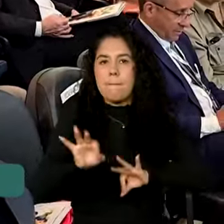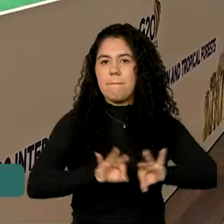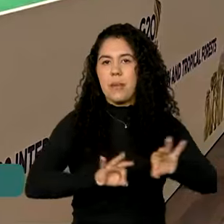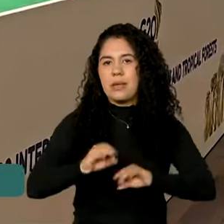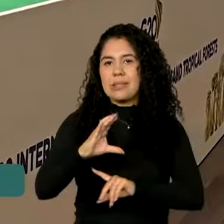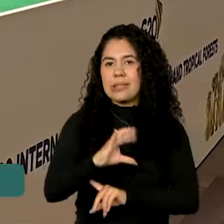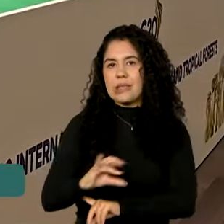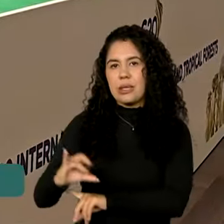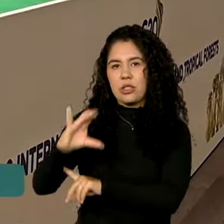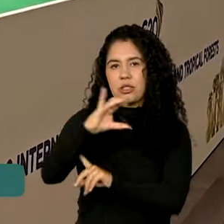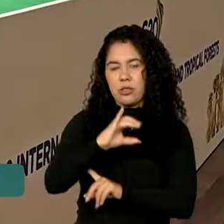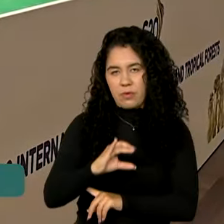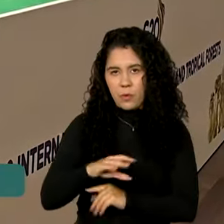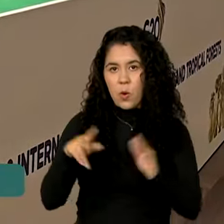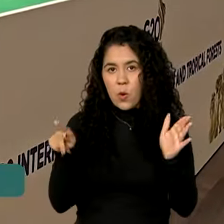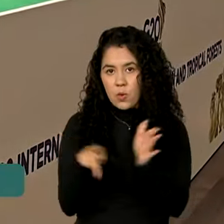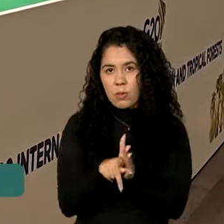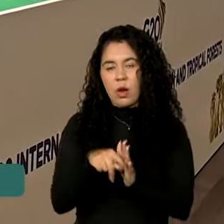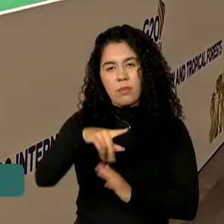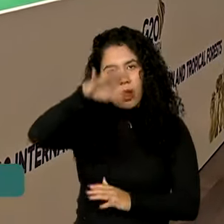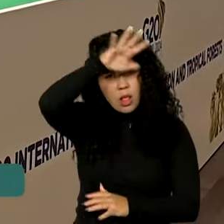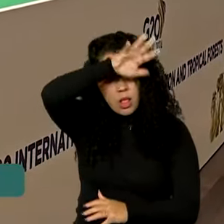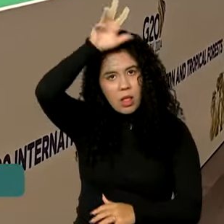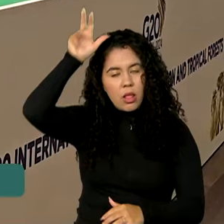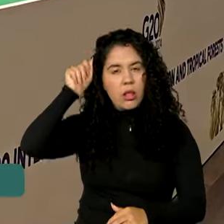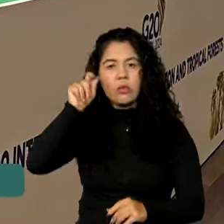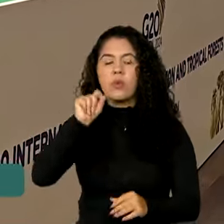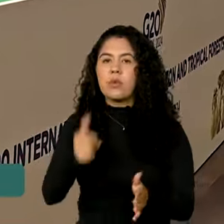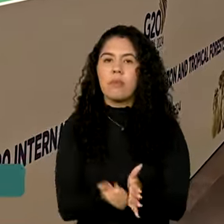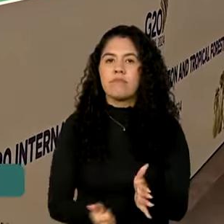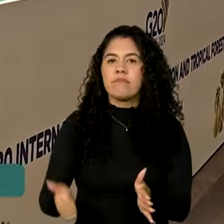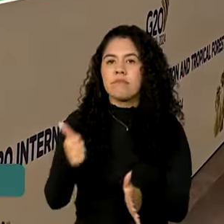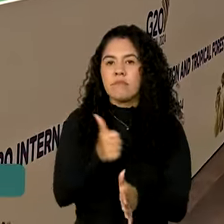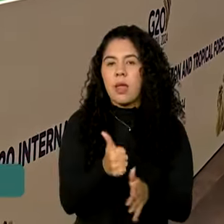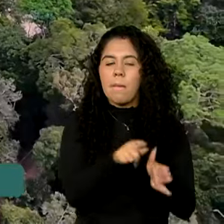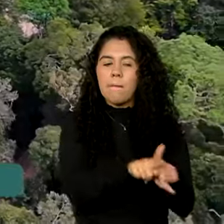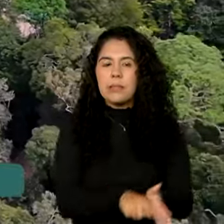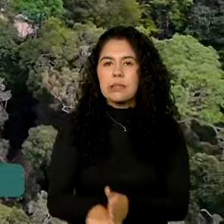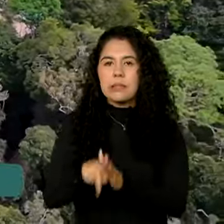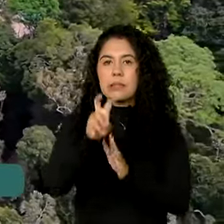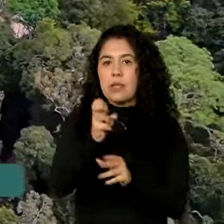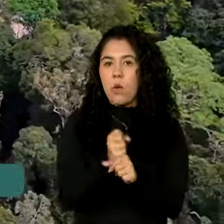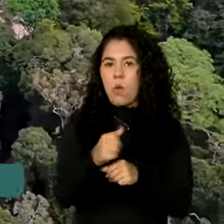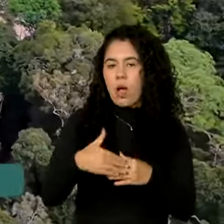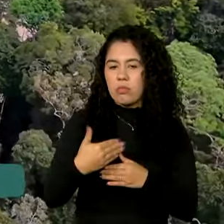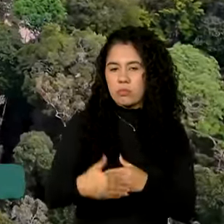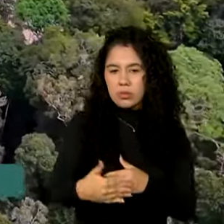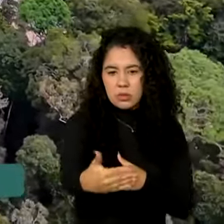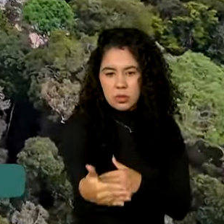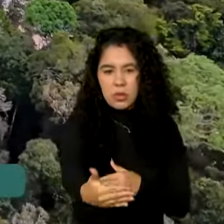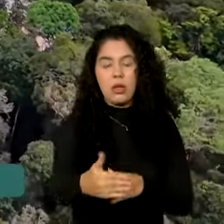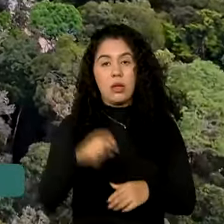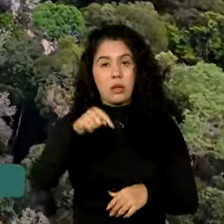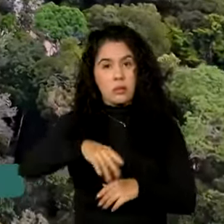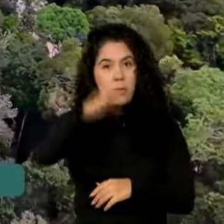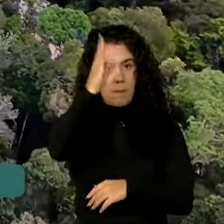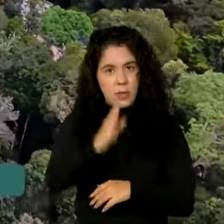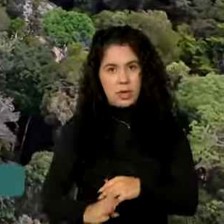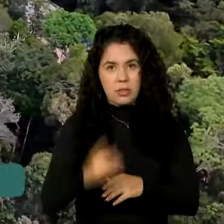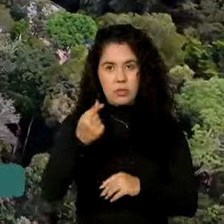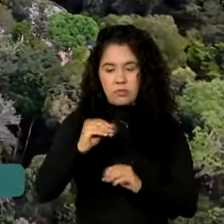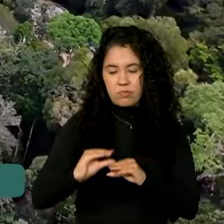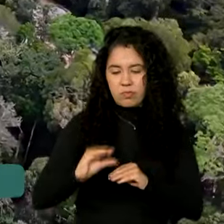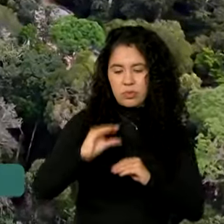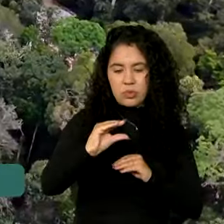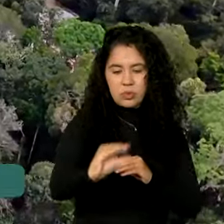Face, que estabelece as prioridades de pesquisa para os próximos cinco anos. Os investimentos brasileiros, por meio do Fundo